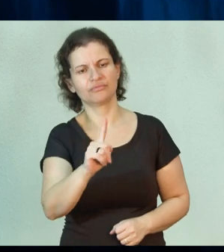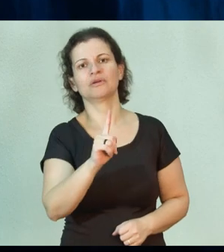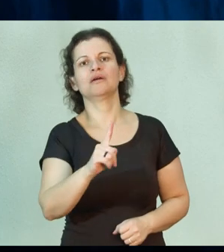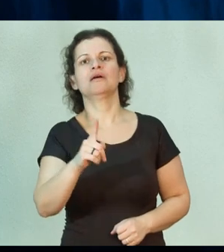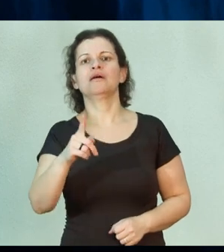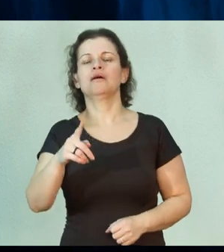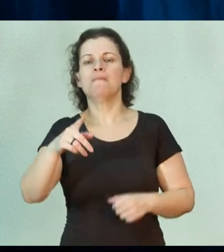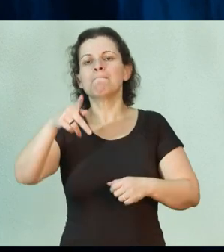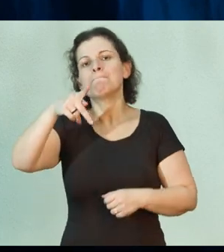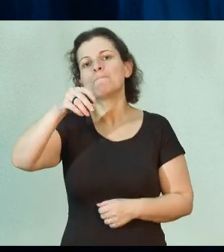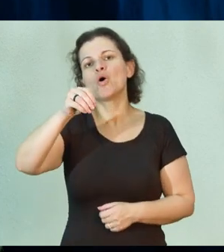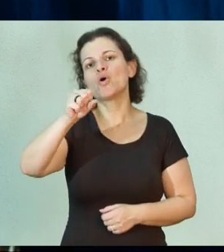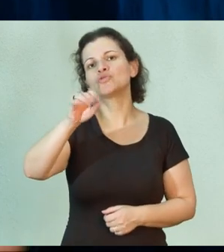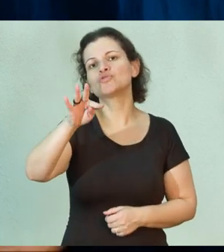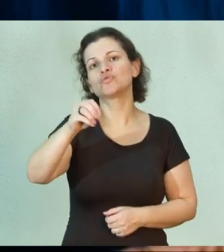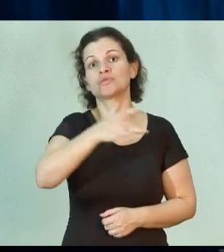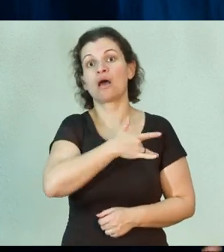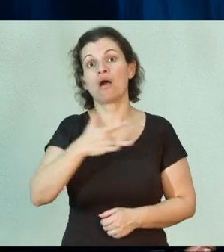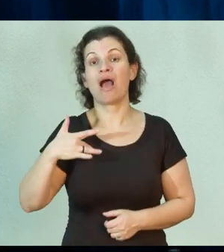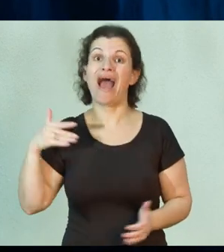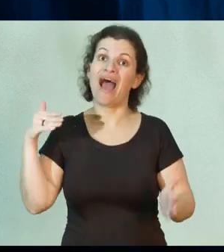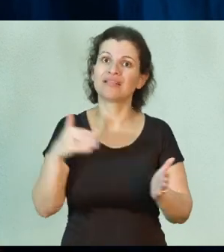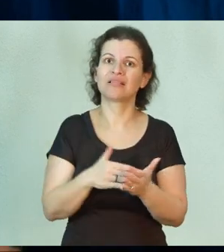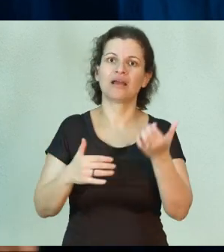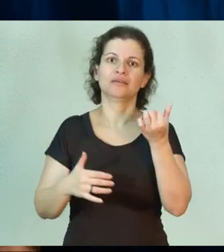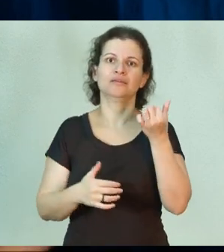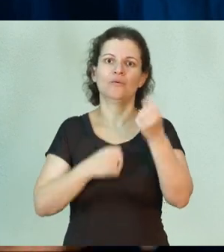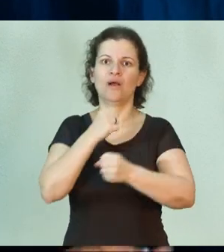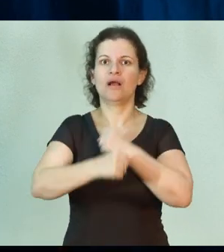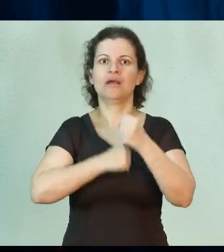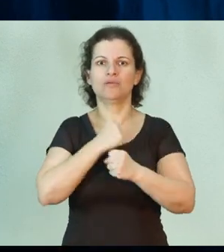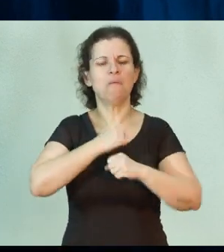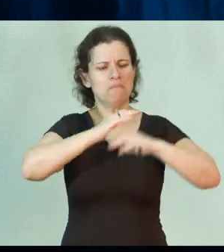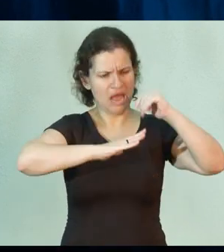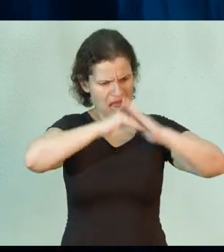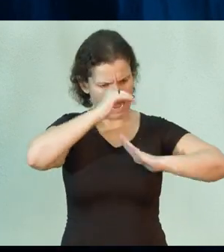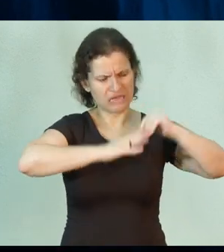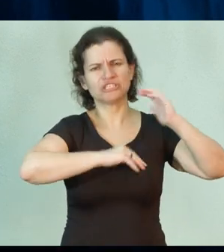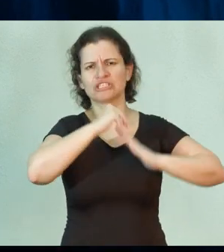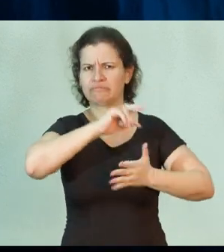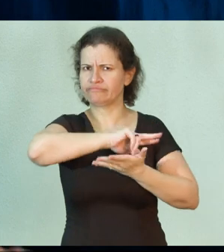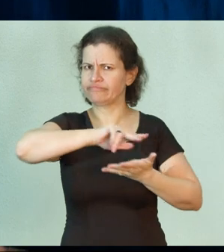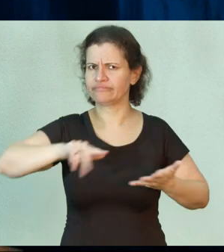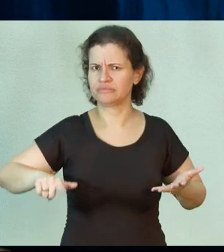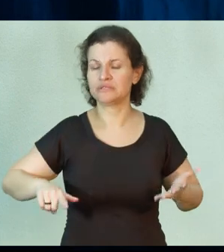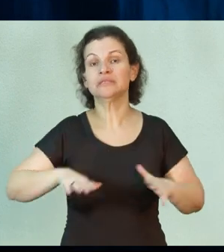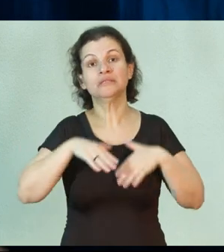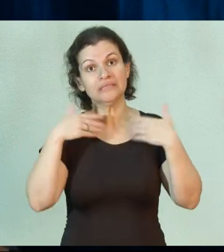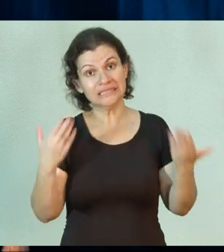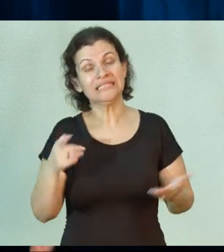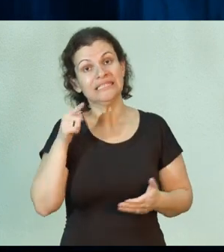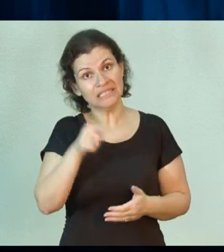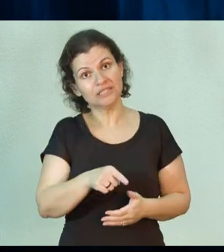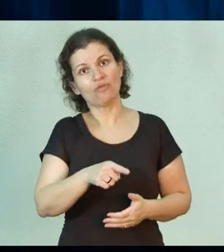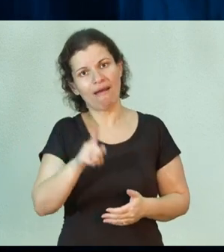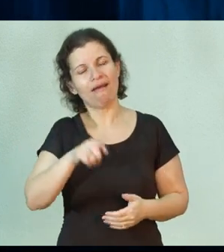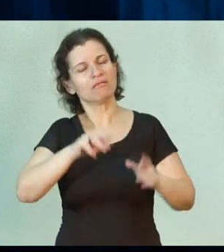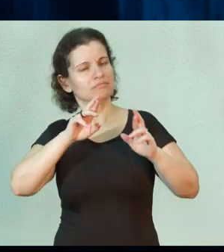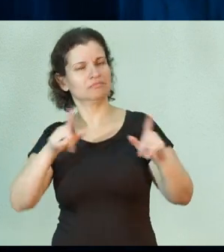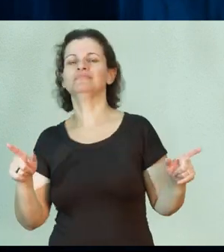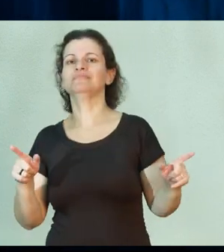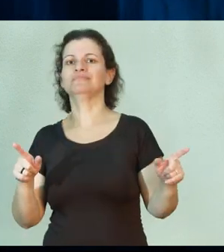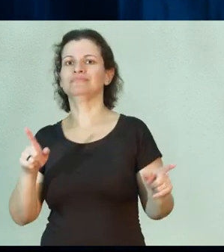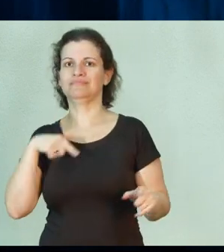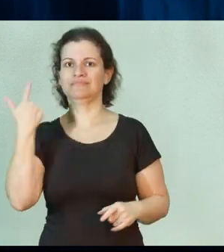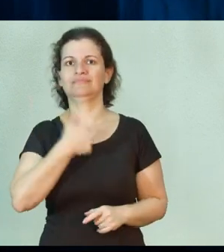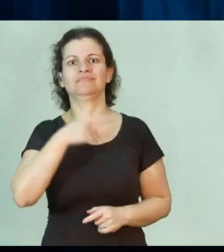postos de saúde até o sexto ano com um campo de prática muito extenso. Então isso é um diferencial